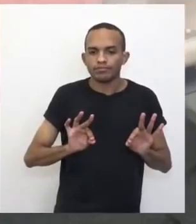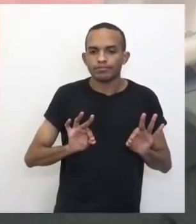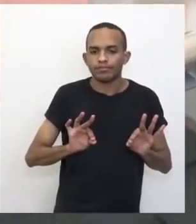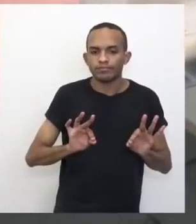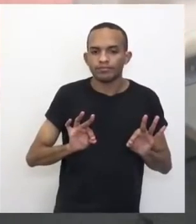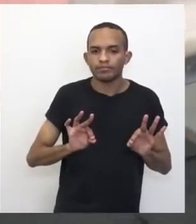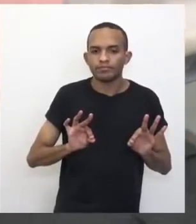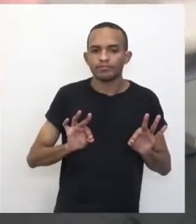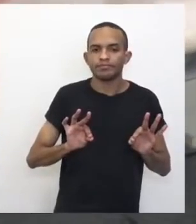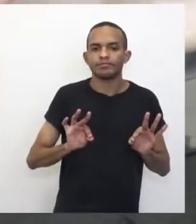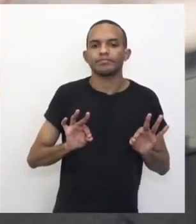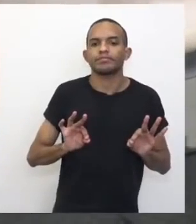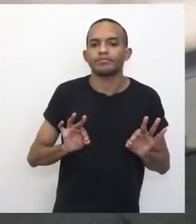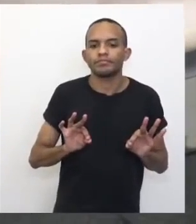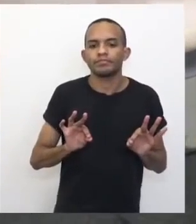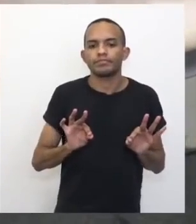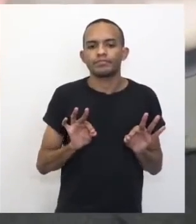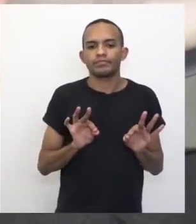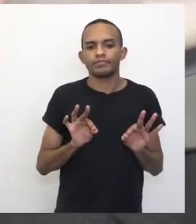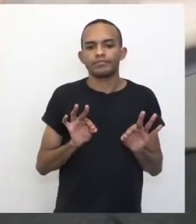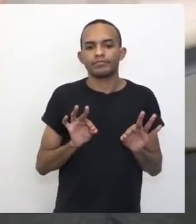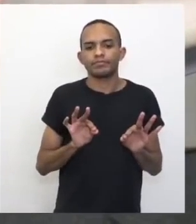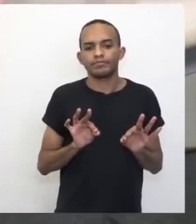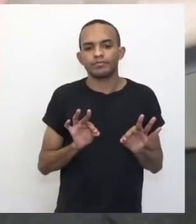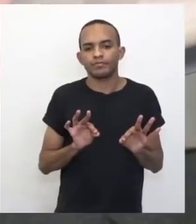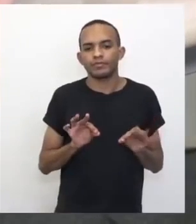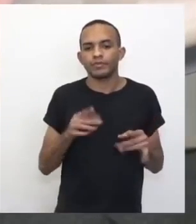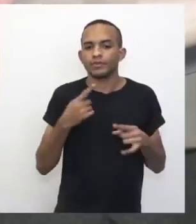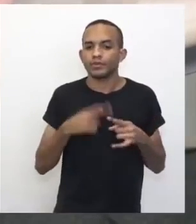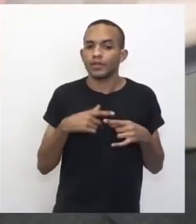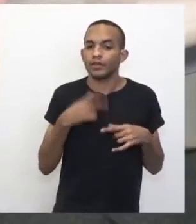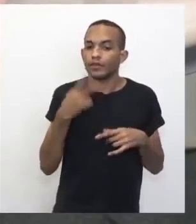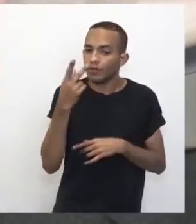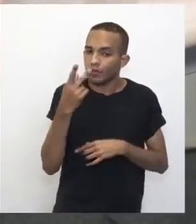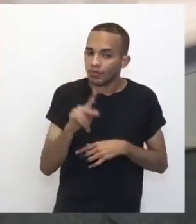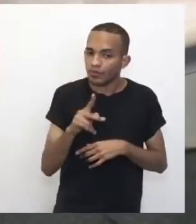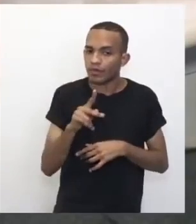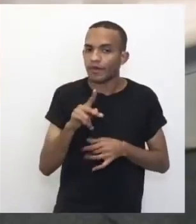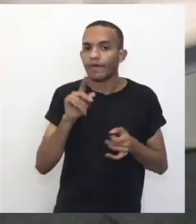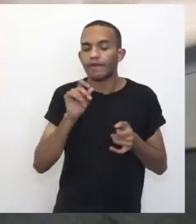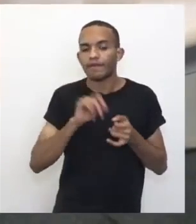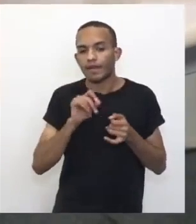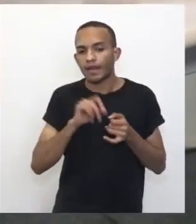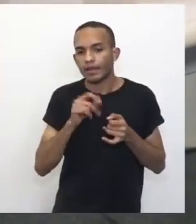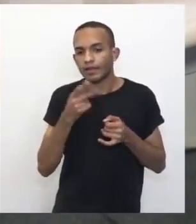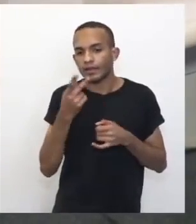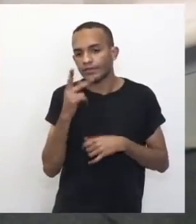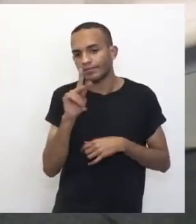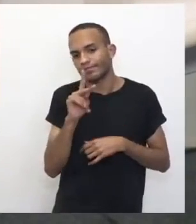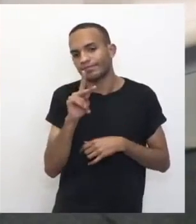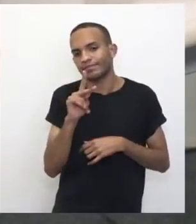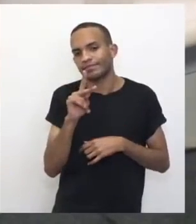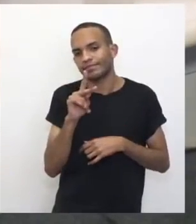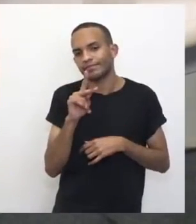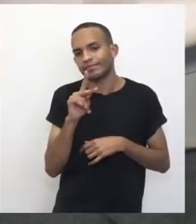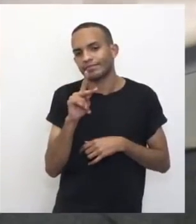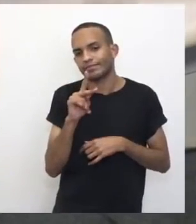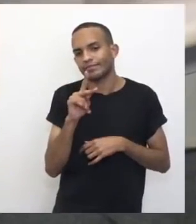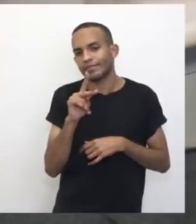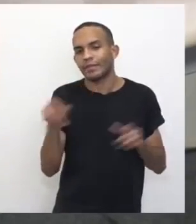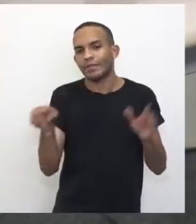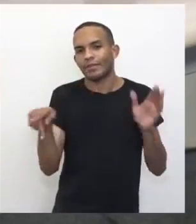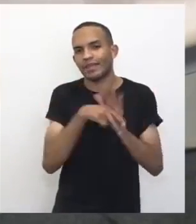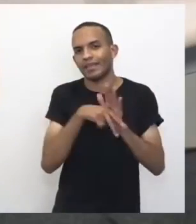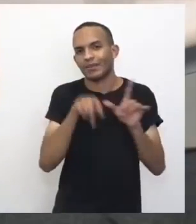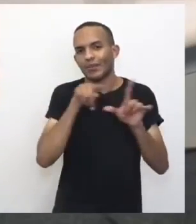Esse, no caso, esse clips aqui. Porque quando você faz, ó. Ele faz exatamente o ângulo,